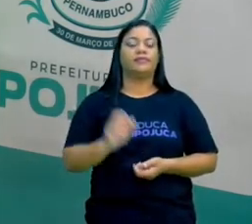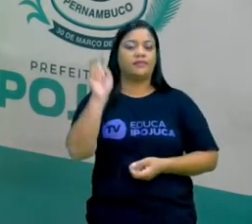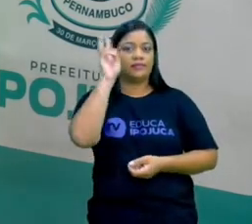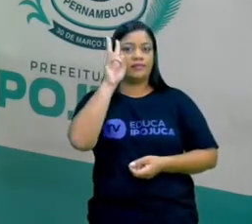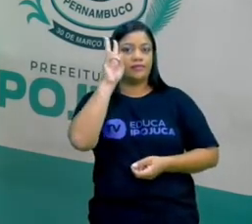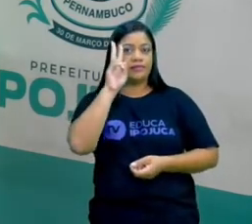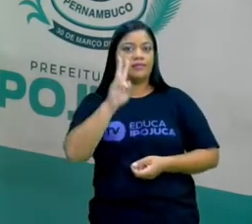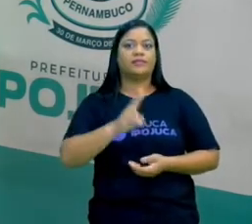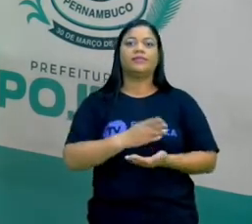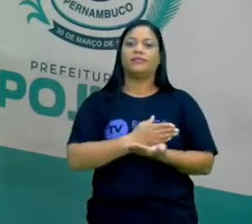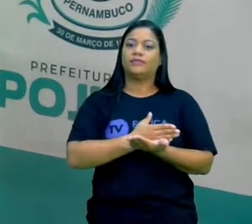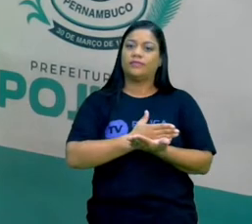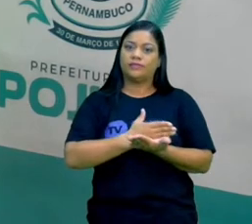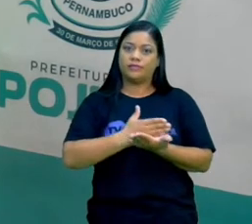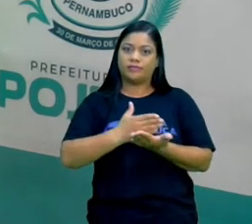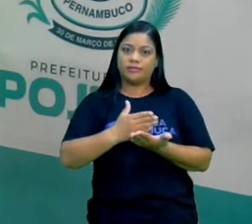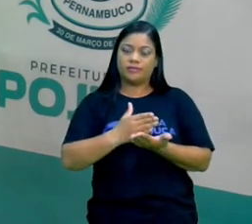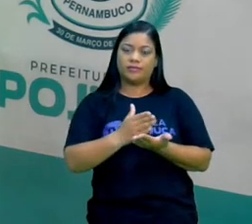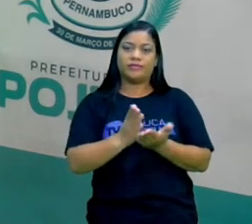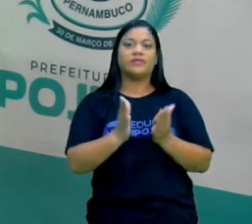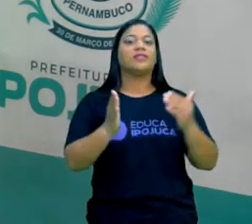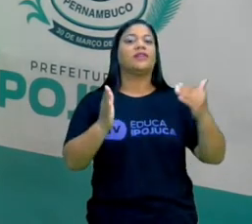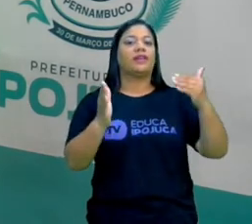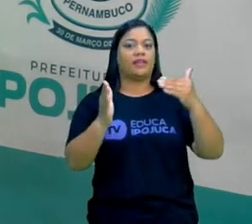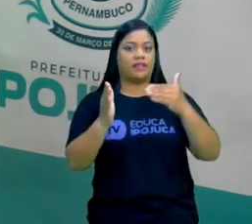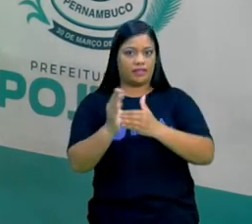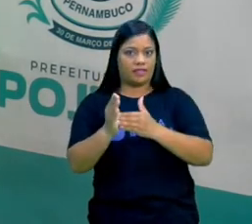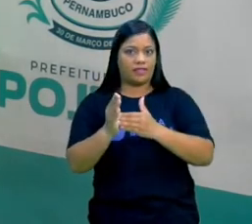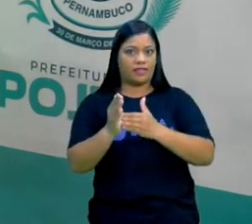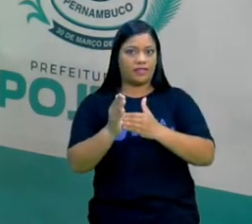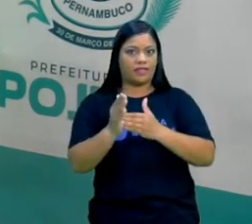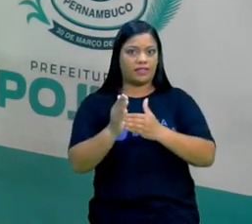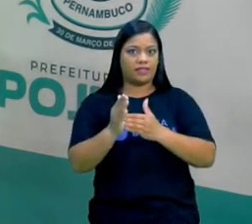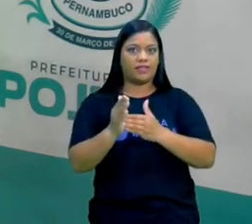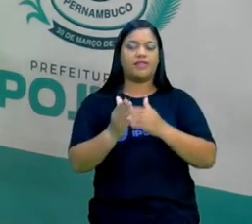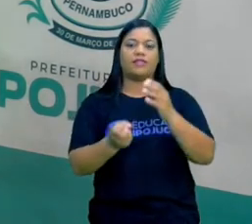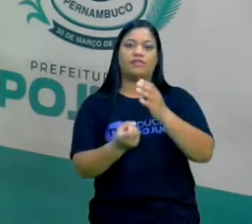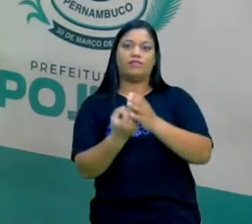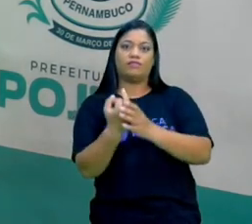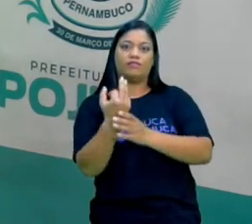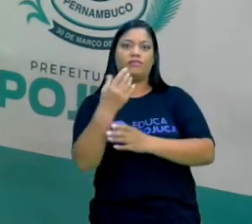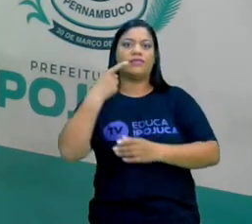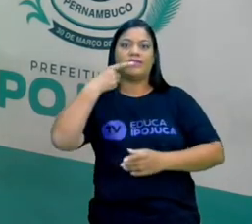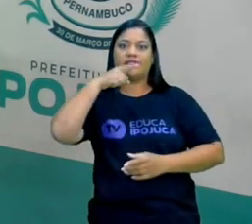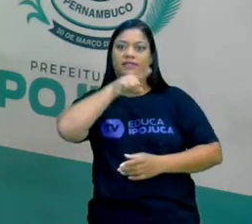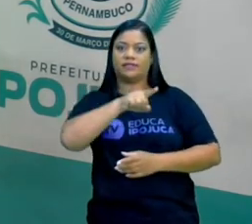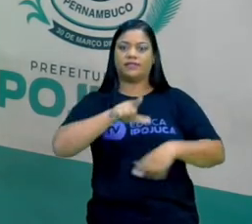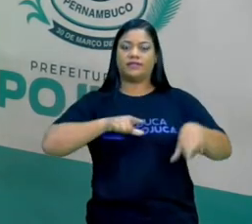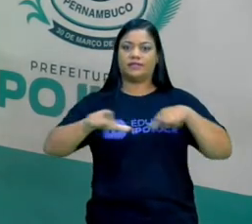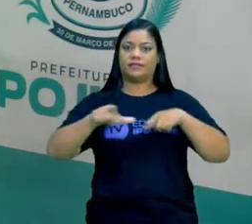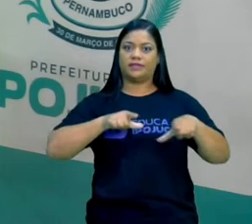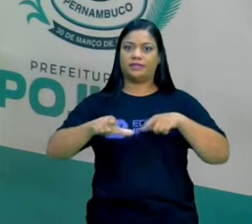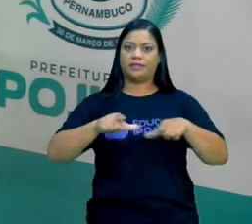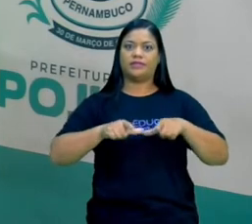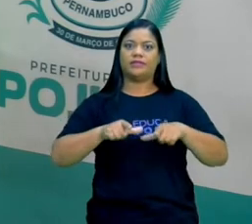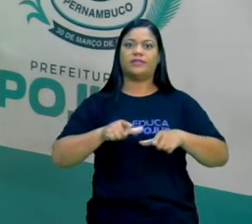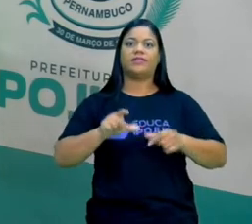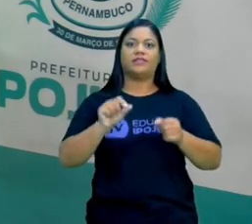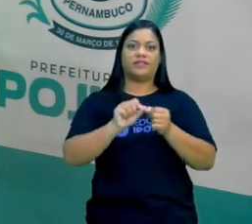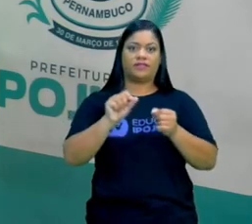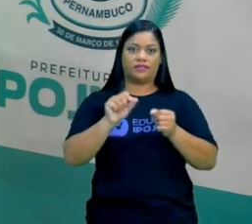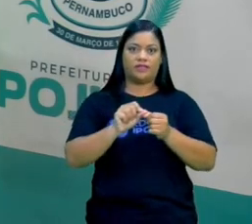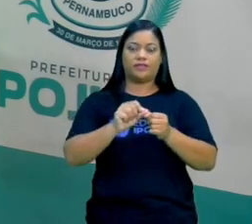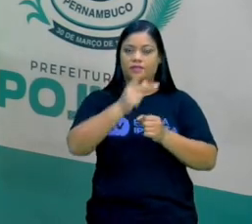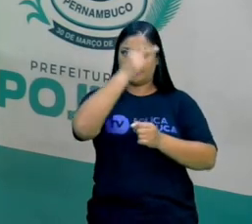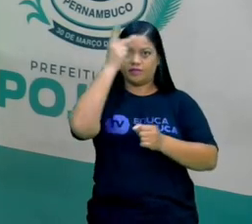que desde o cultivo até a produção da cana de açúcar, todo o trabalho ele era realizado